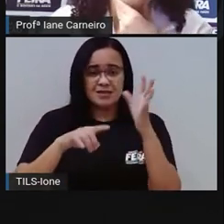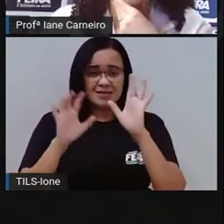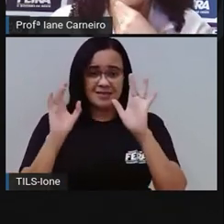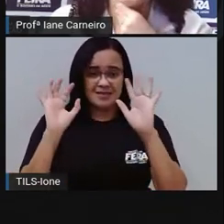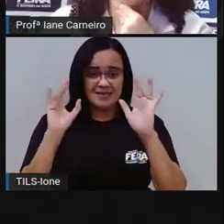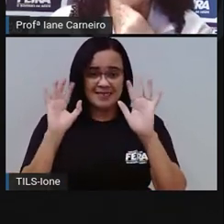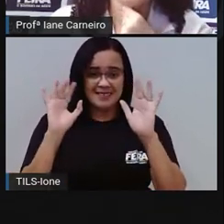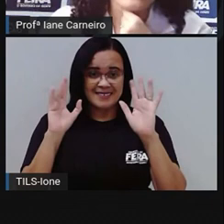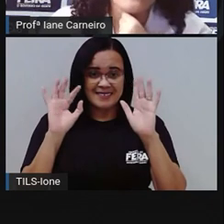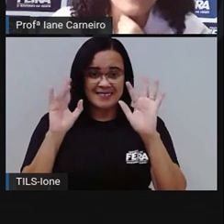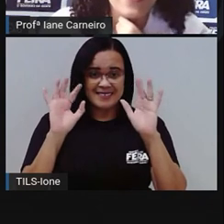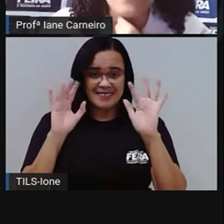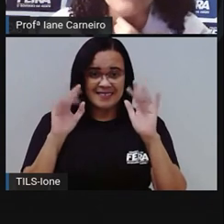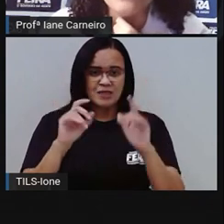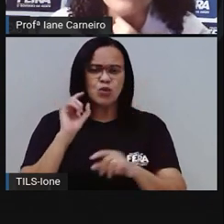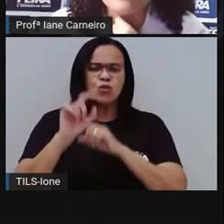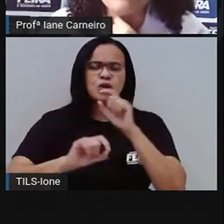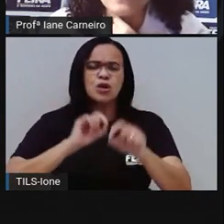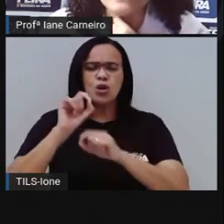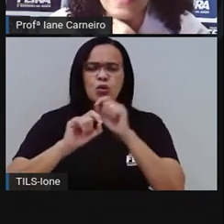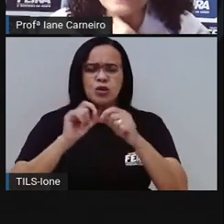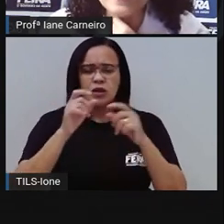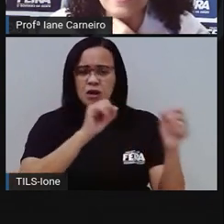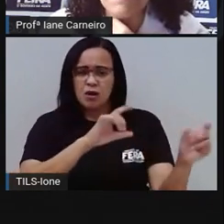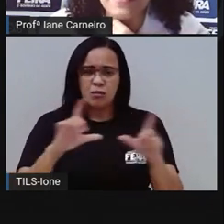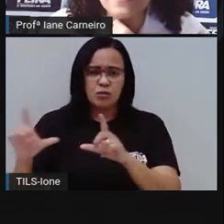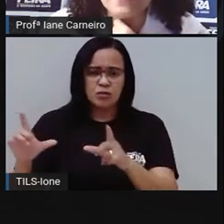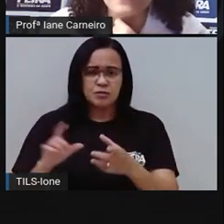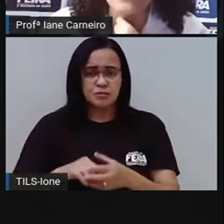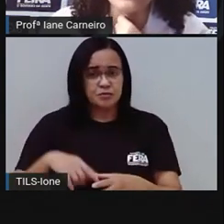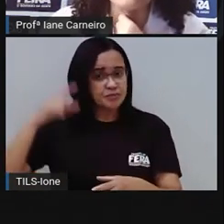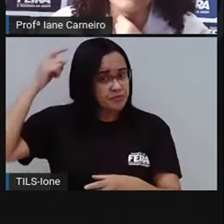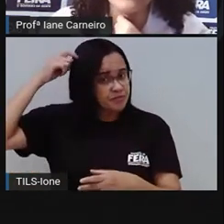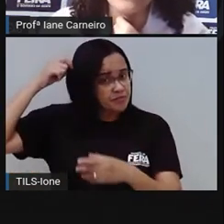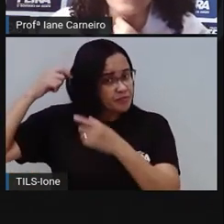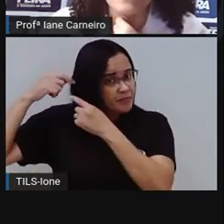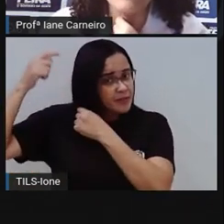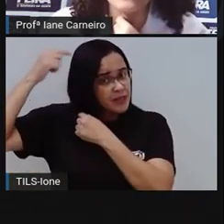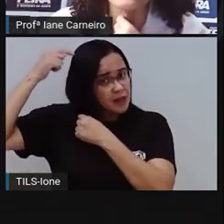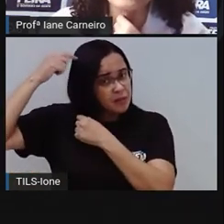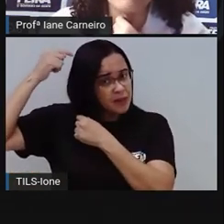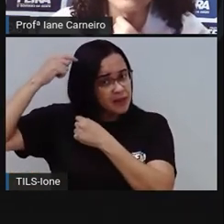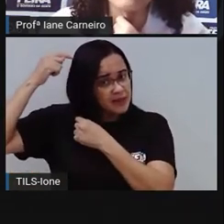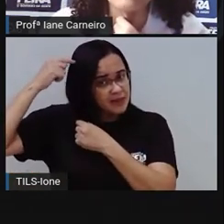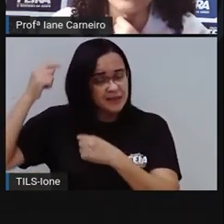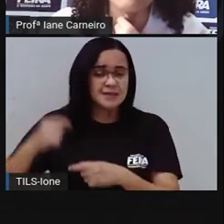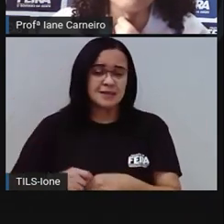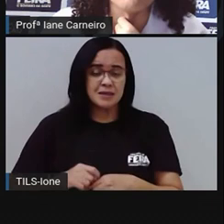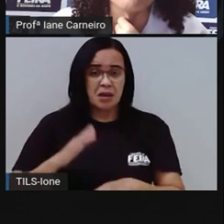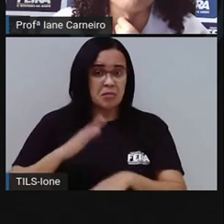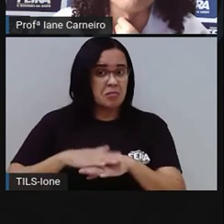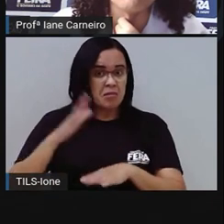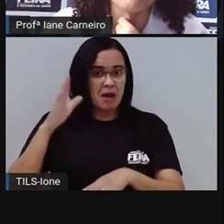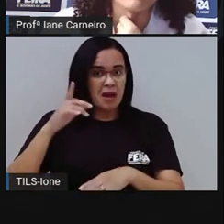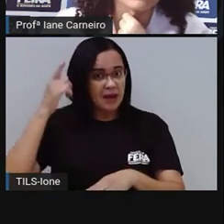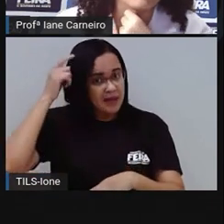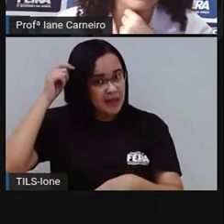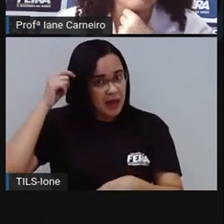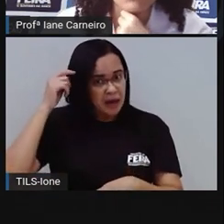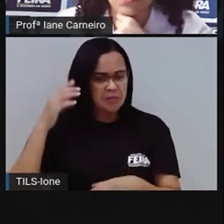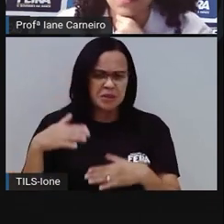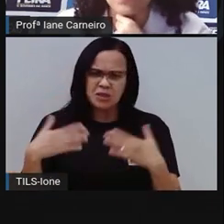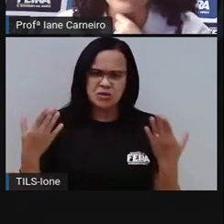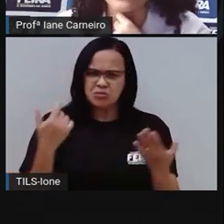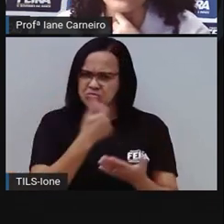O próximo. Que é o que é? Nasce na cabeça e quanto maior é, menos cabelo tem. Não